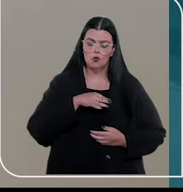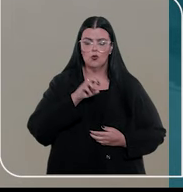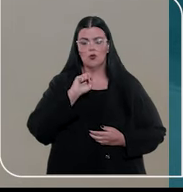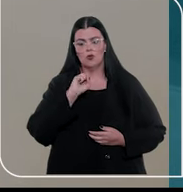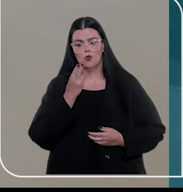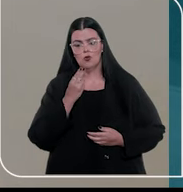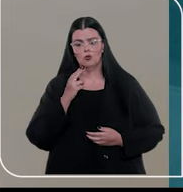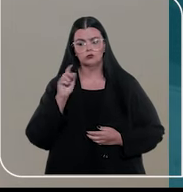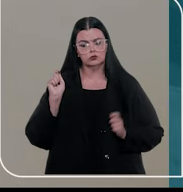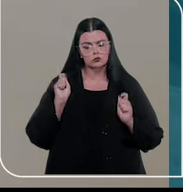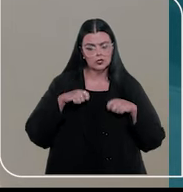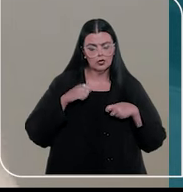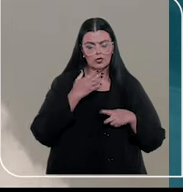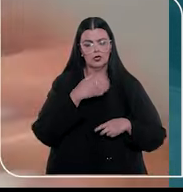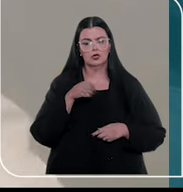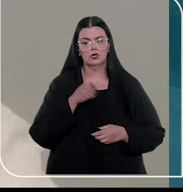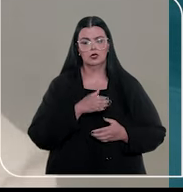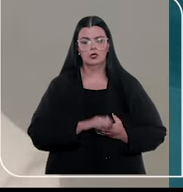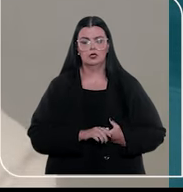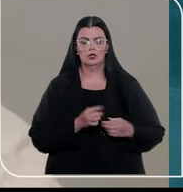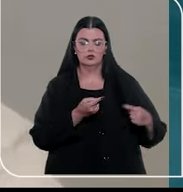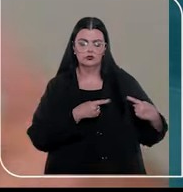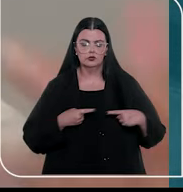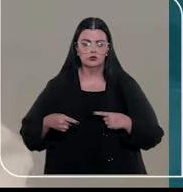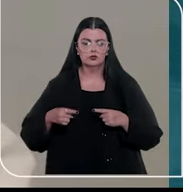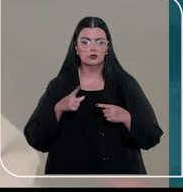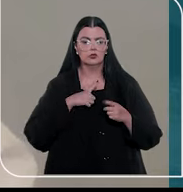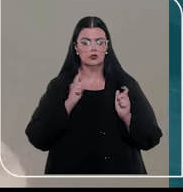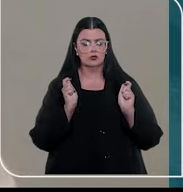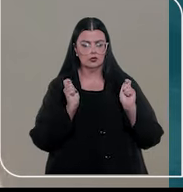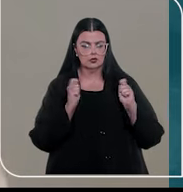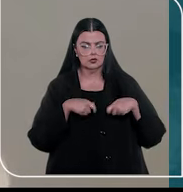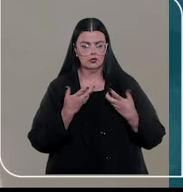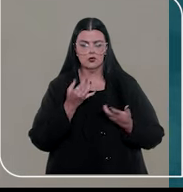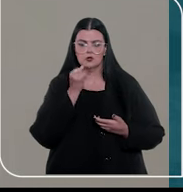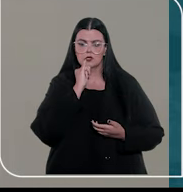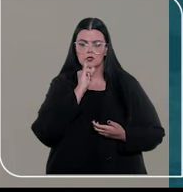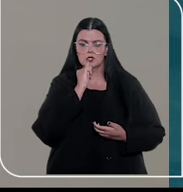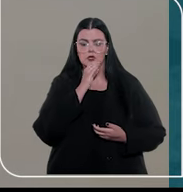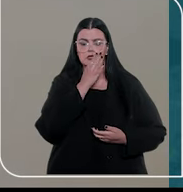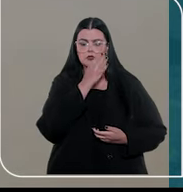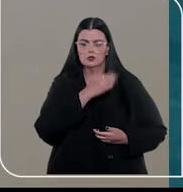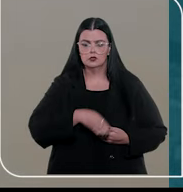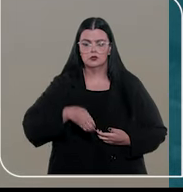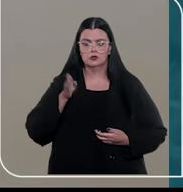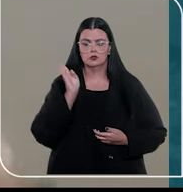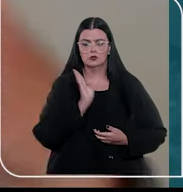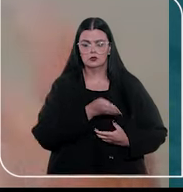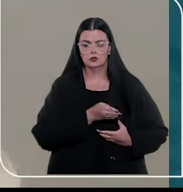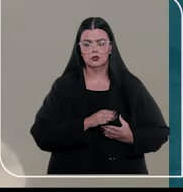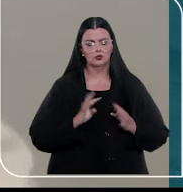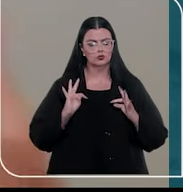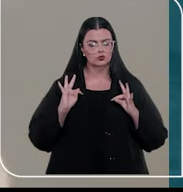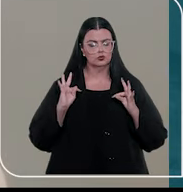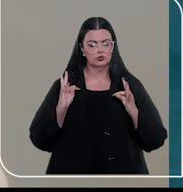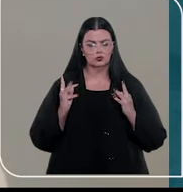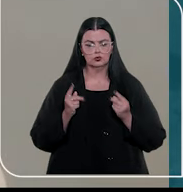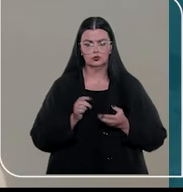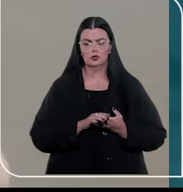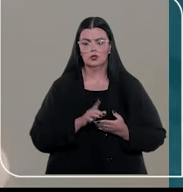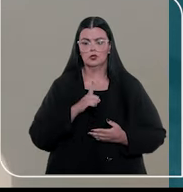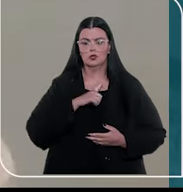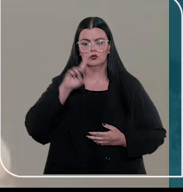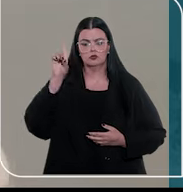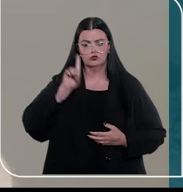eu estou discutindo se existe uma exceção de, por exemplo, suspeição. Tudo isso